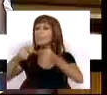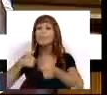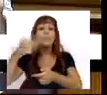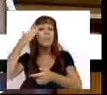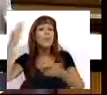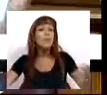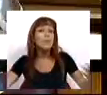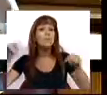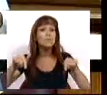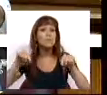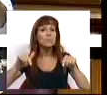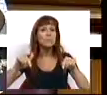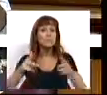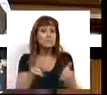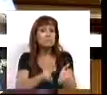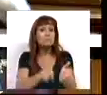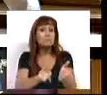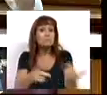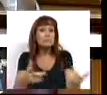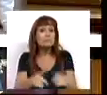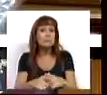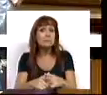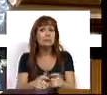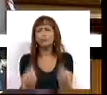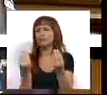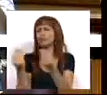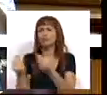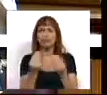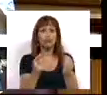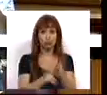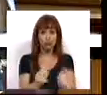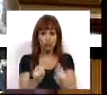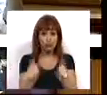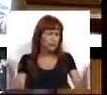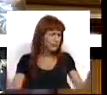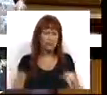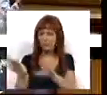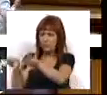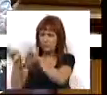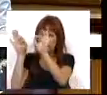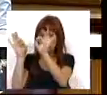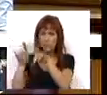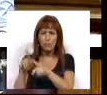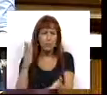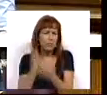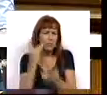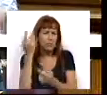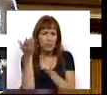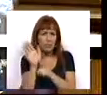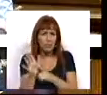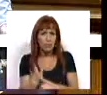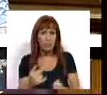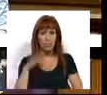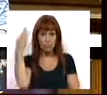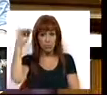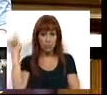consideram que esta realidade é a ótima realidade. Ora, pegando aqui só apenas alguns exemplos